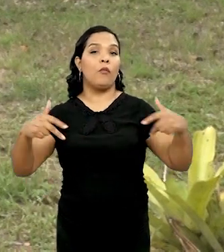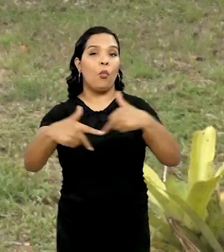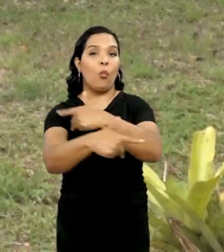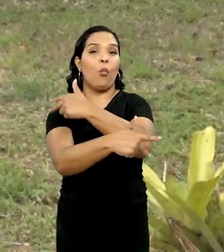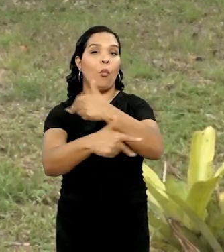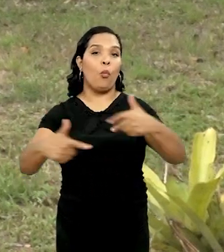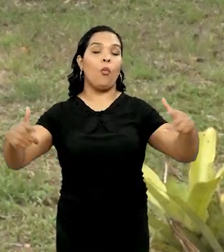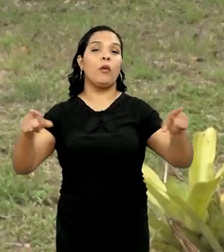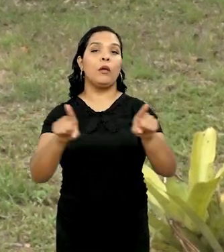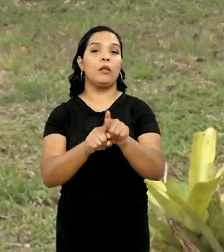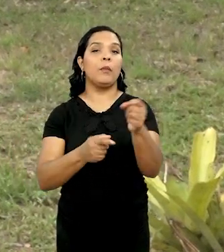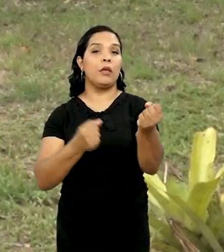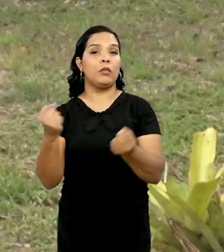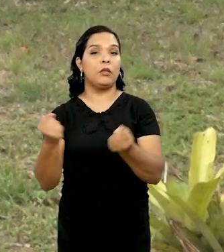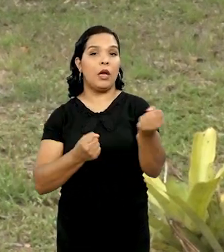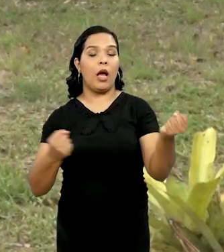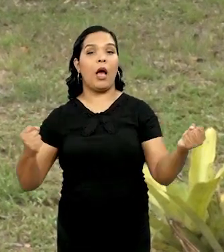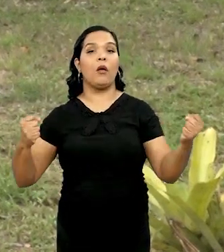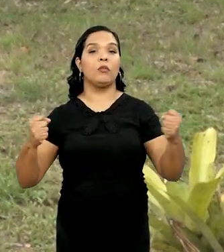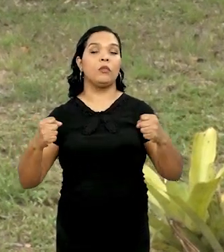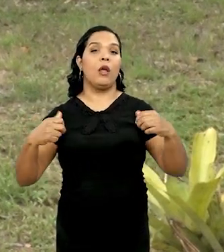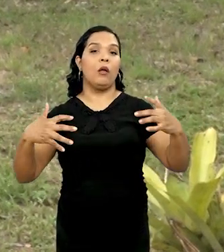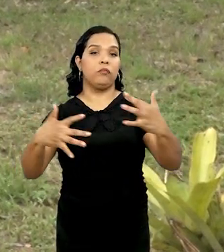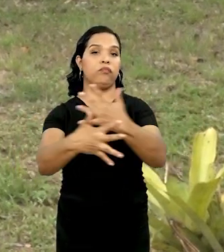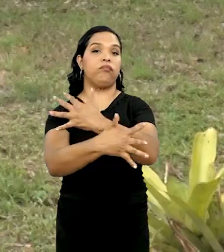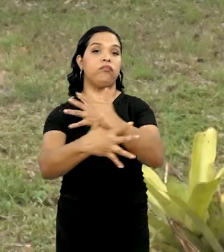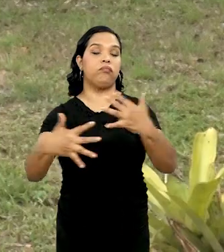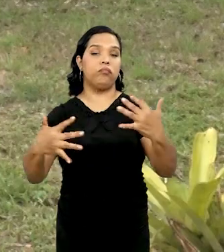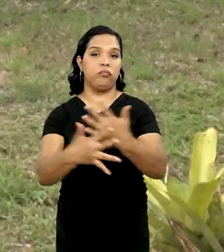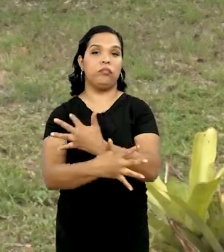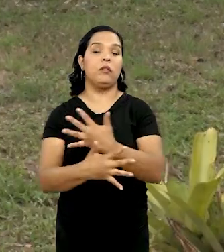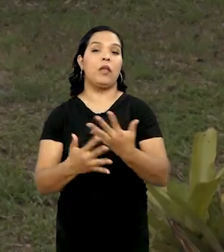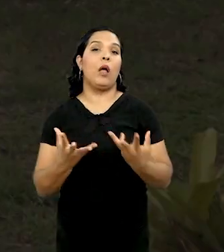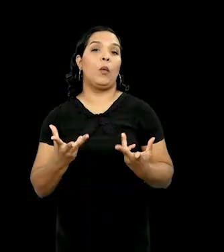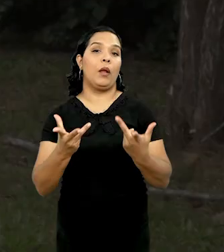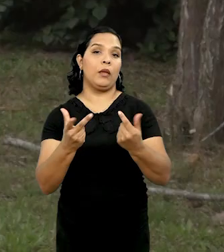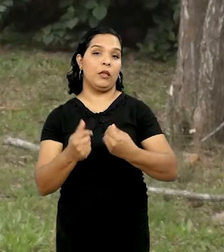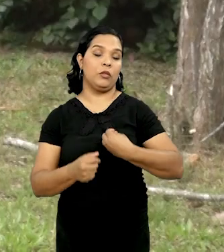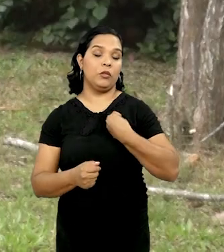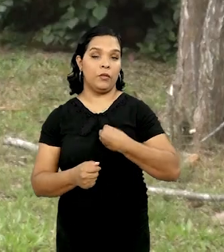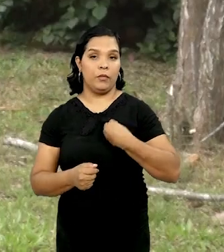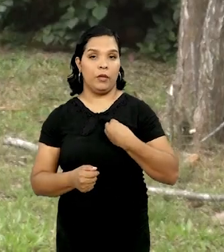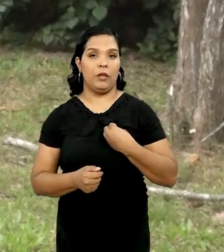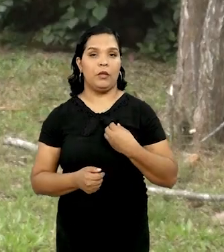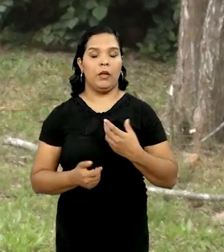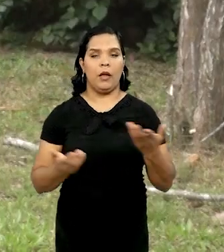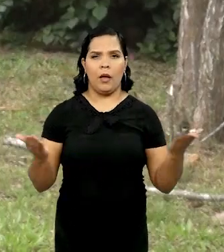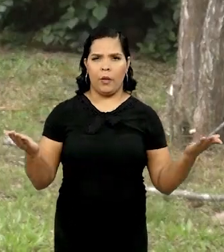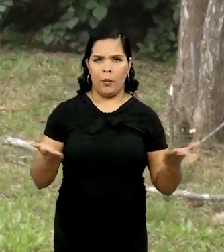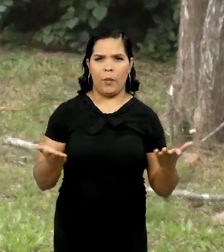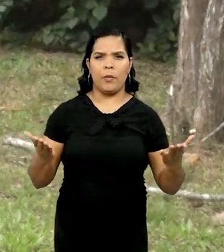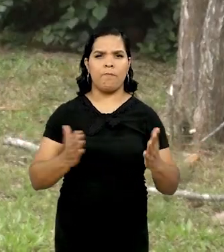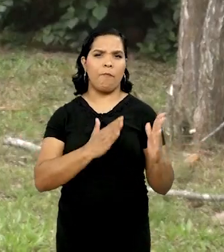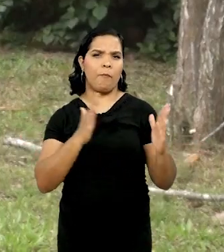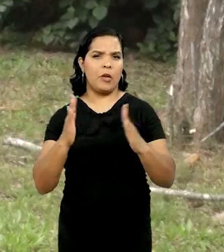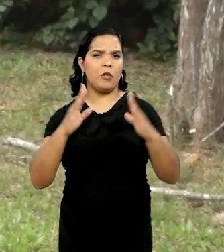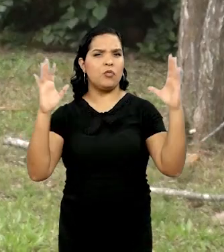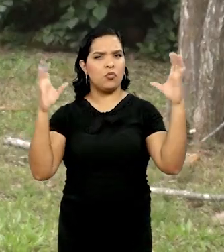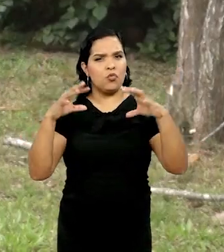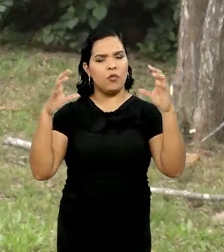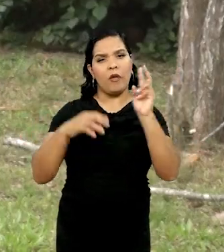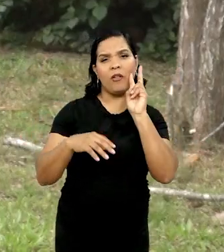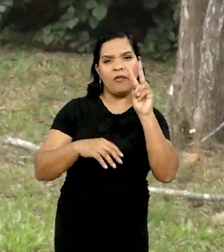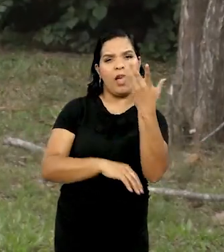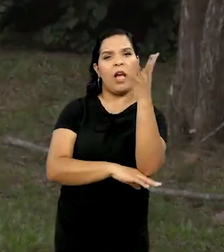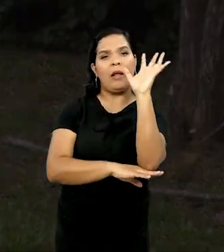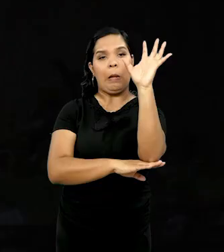e de carros. Então, assim, para o conforto mesmo, a qualidade de vida. Nesse período agora de chuvas, né? A gente vê algumas